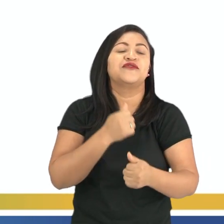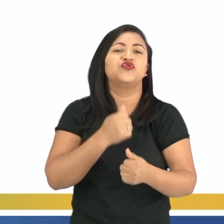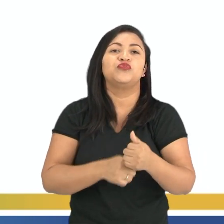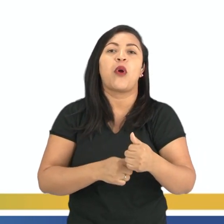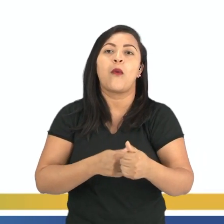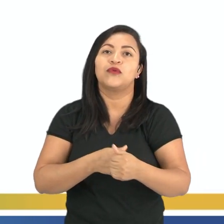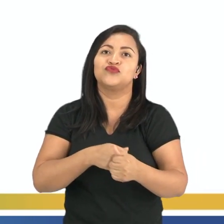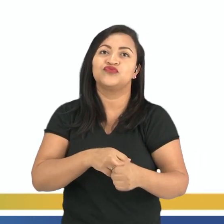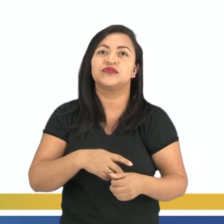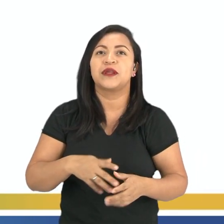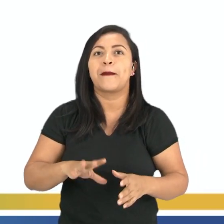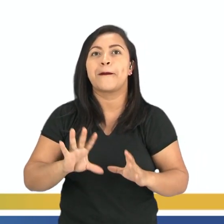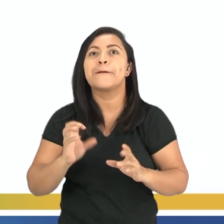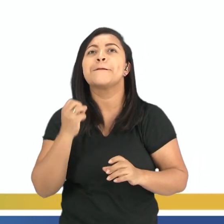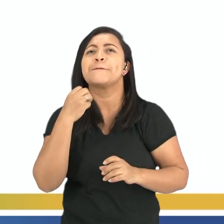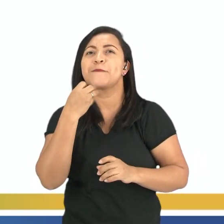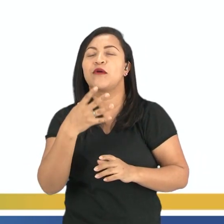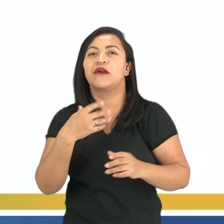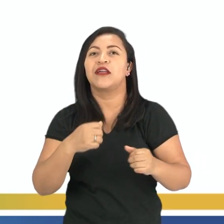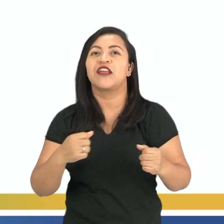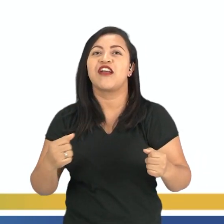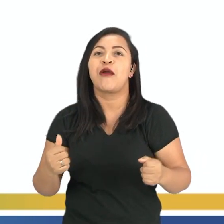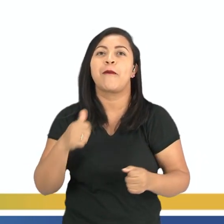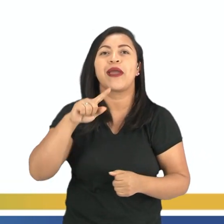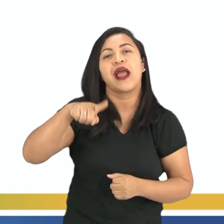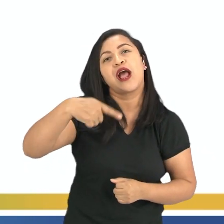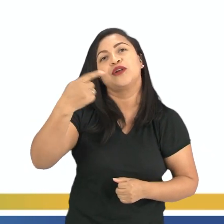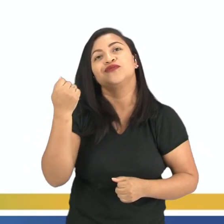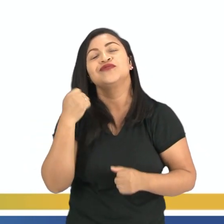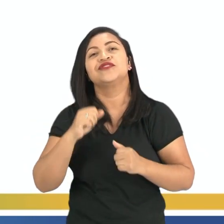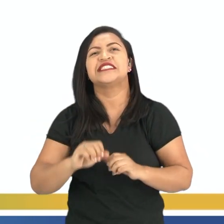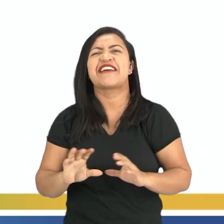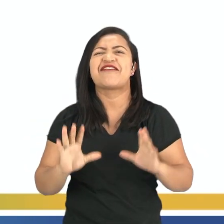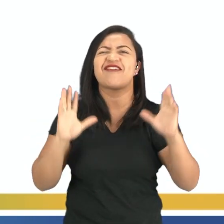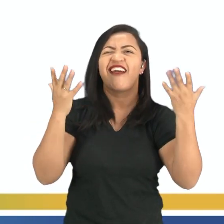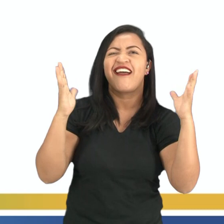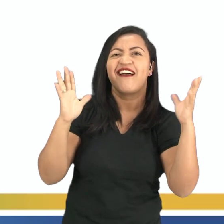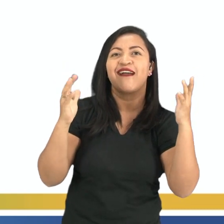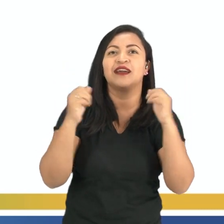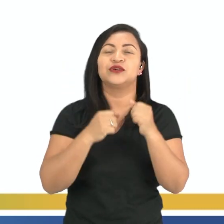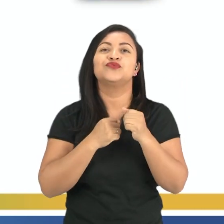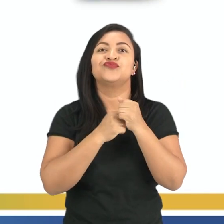campo, porque as suas outras companheiras também vibram junto com ela.